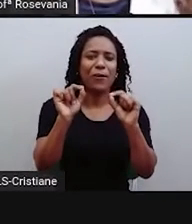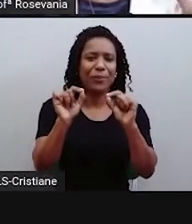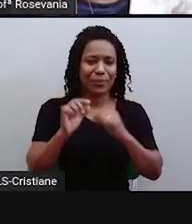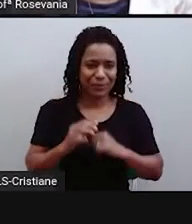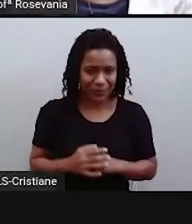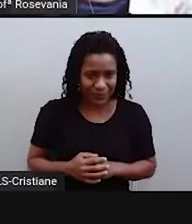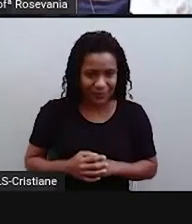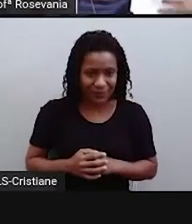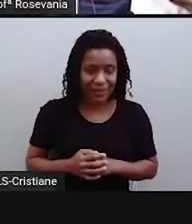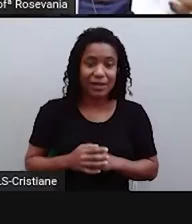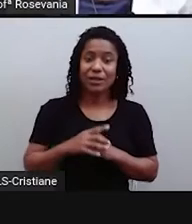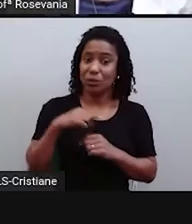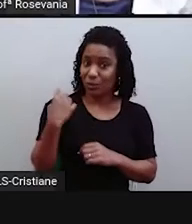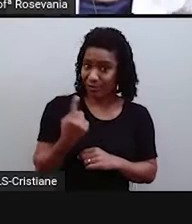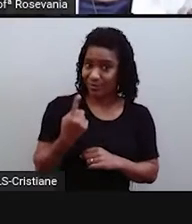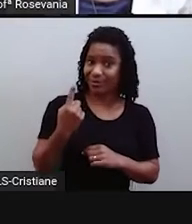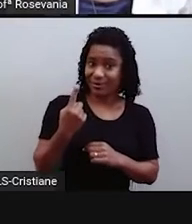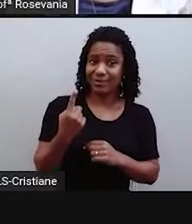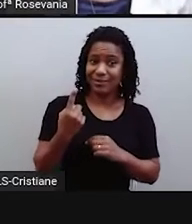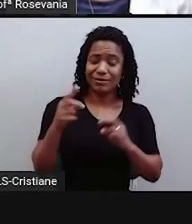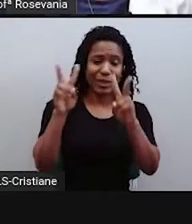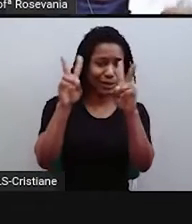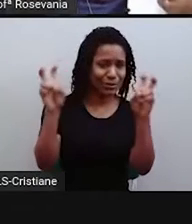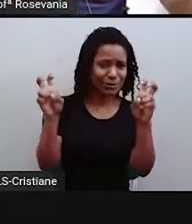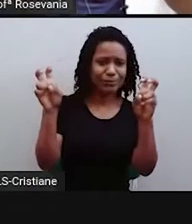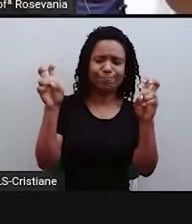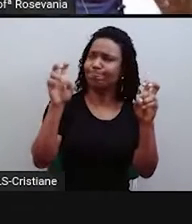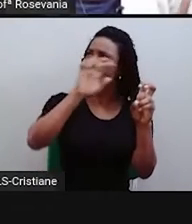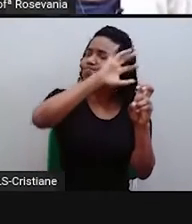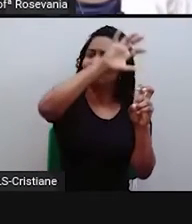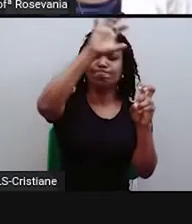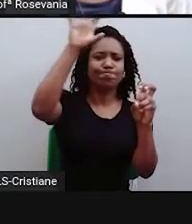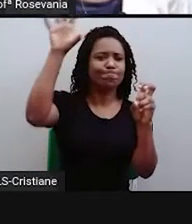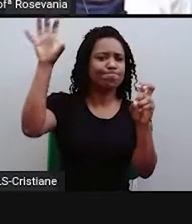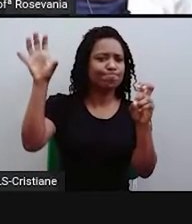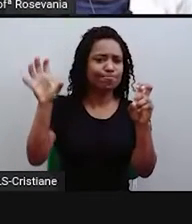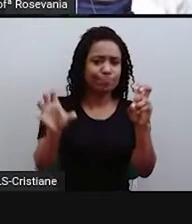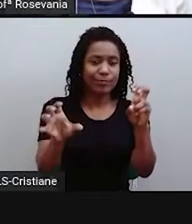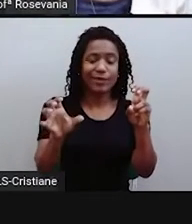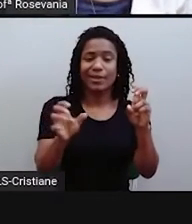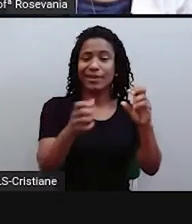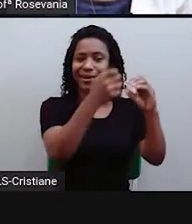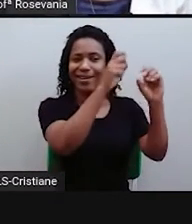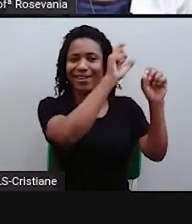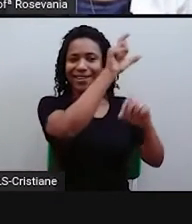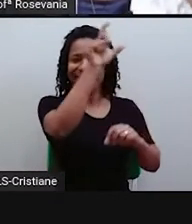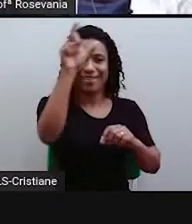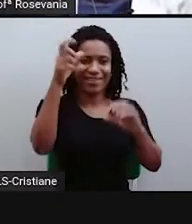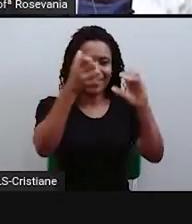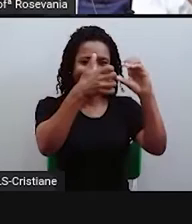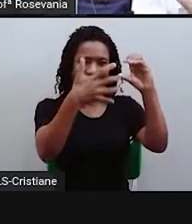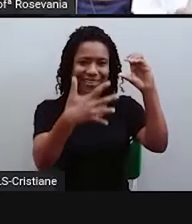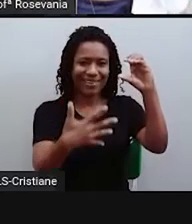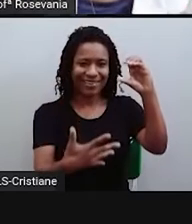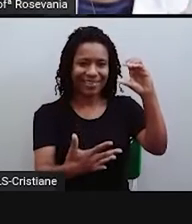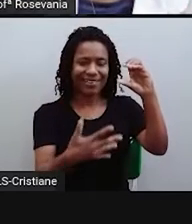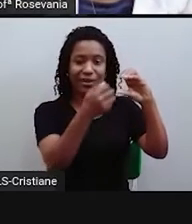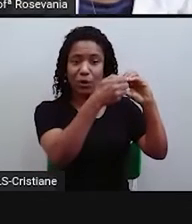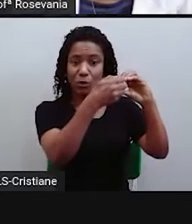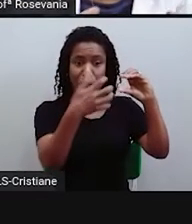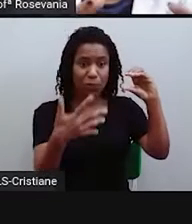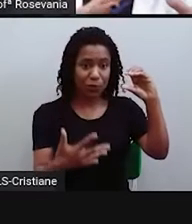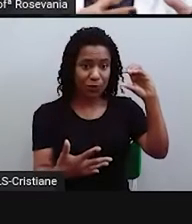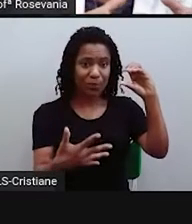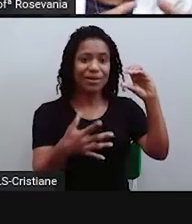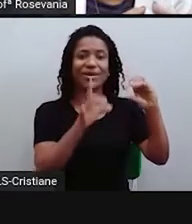regionalizar, a gente leva em consideração as características de um determinado lugar e quem tem essas